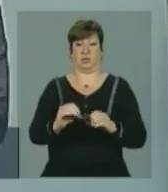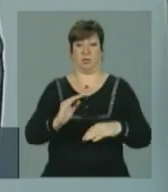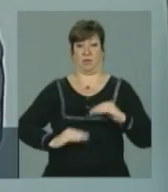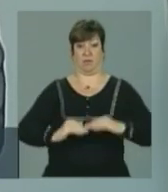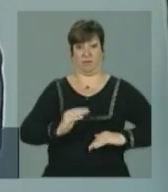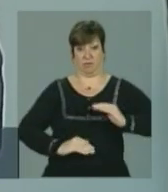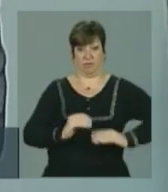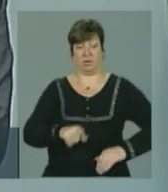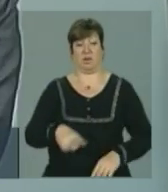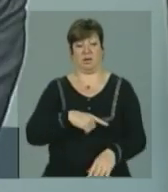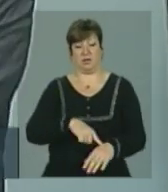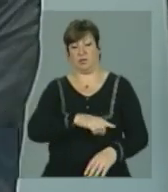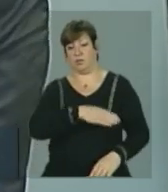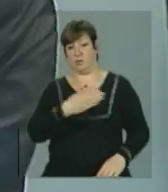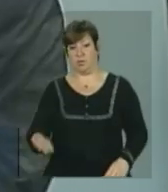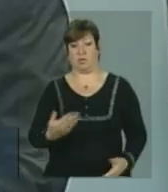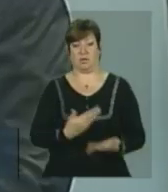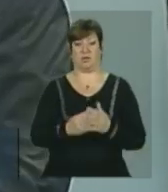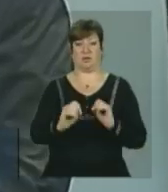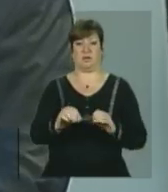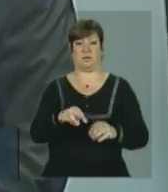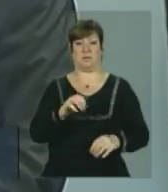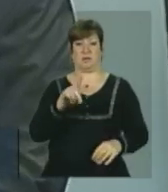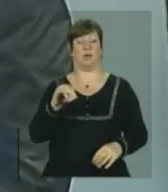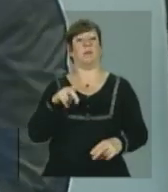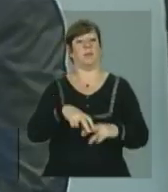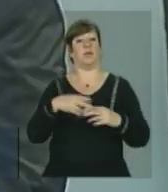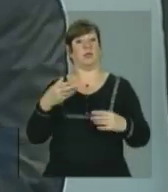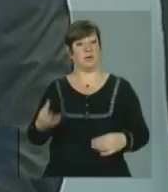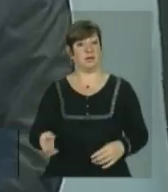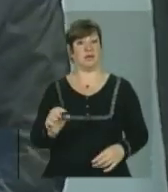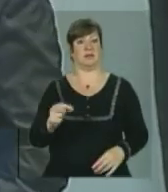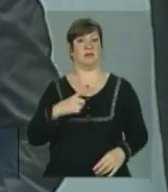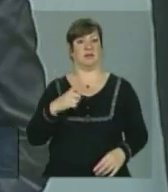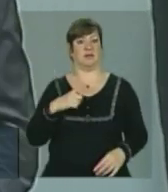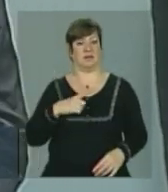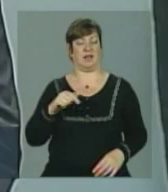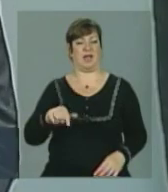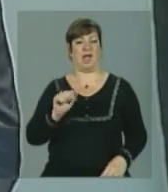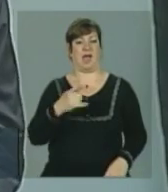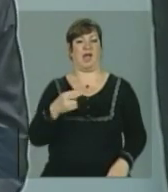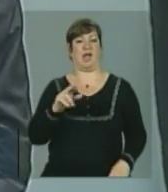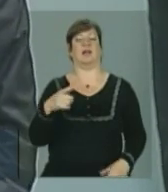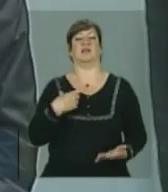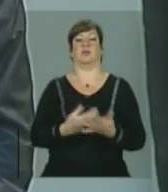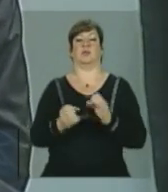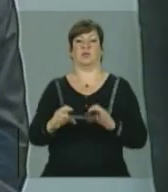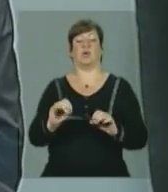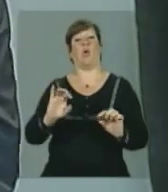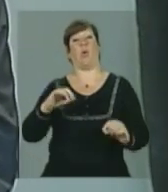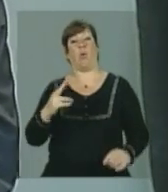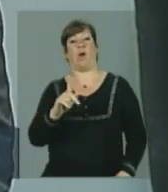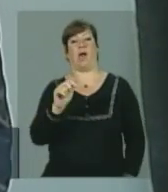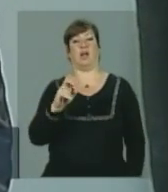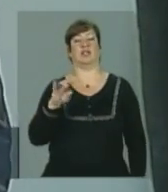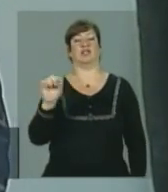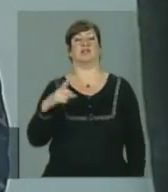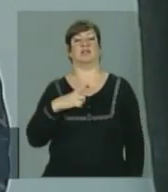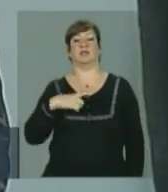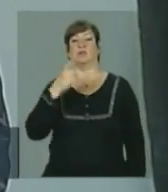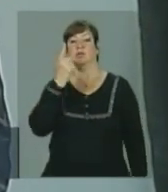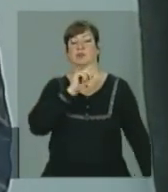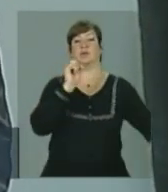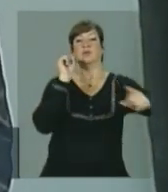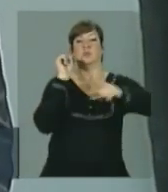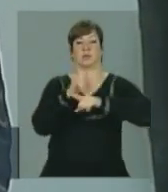profissional durante o ensino médio, por isso que o Instituto Federal, IFET, é tão importante aqui em Angra, ou a garantia de ingresso